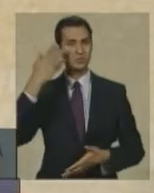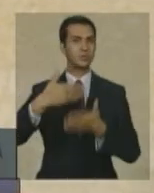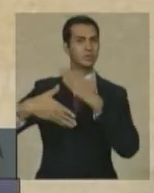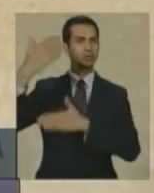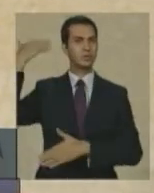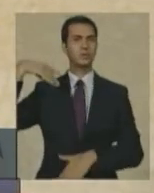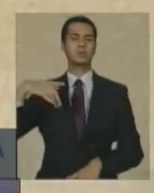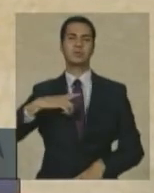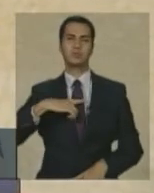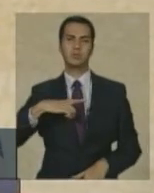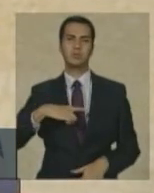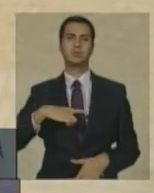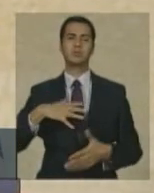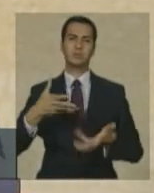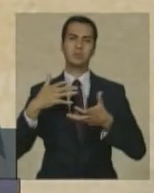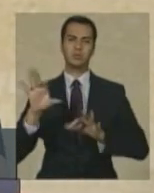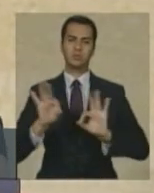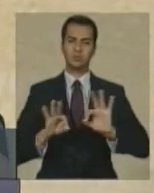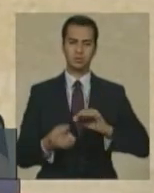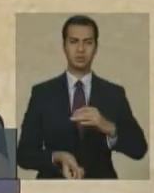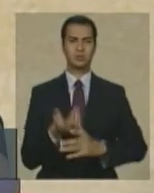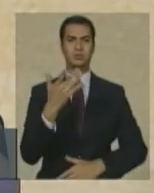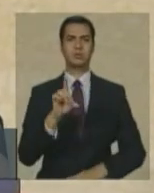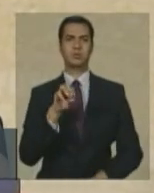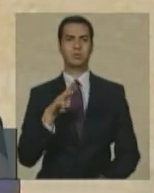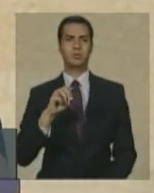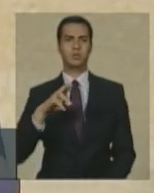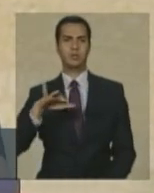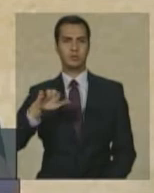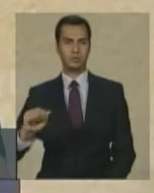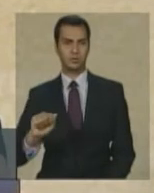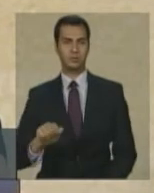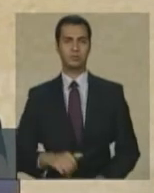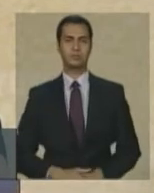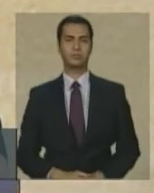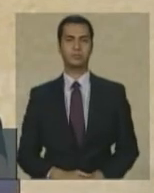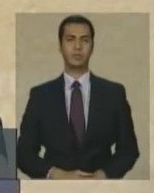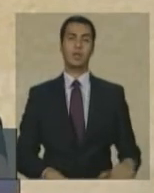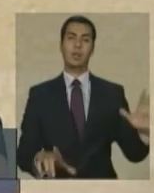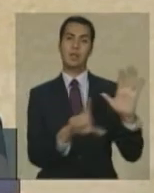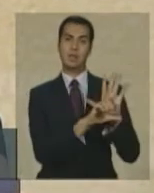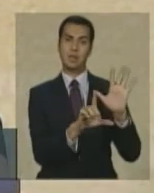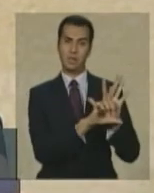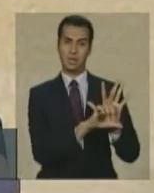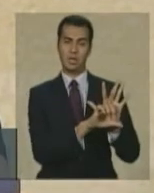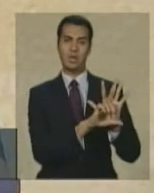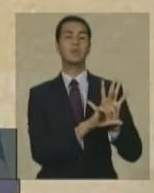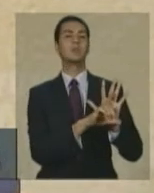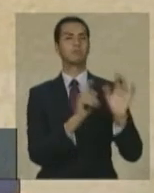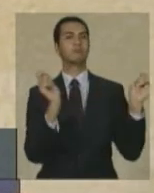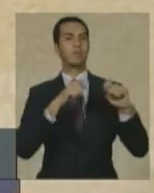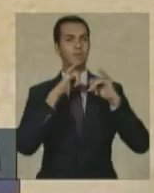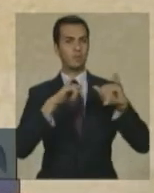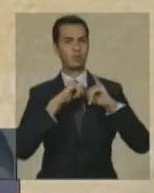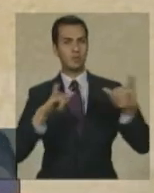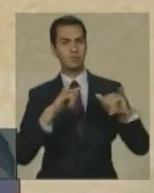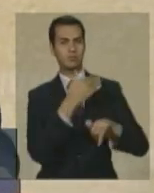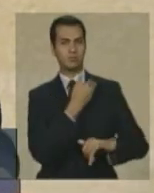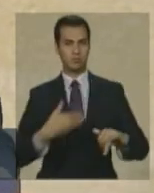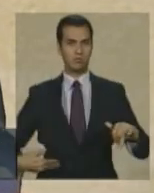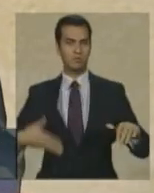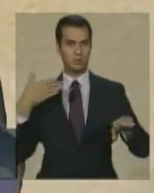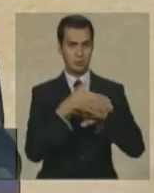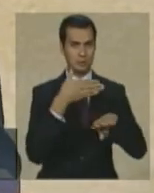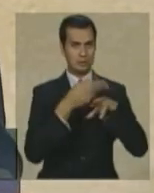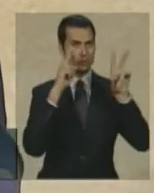construir a democracia a lei do acesso a informações públicas e a lei que